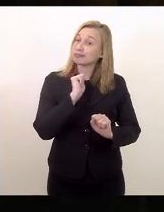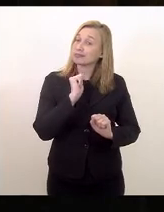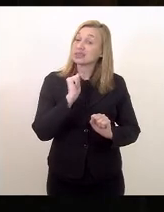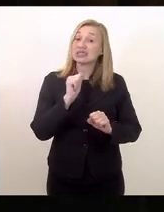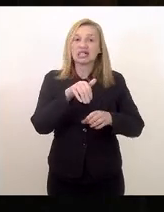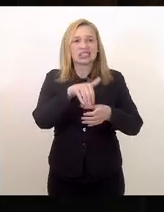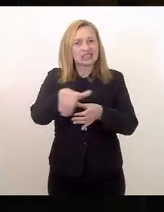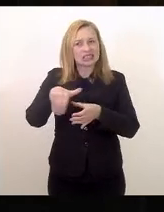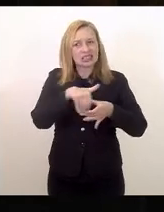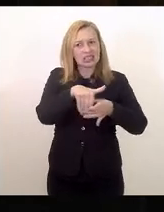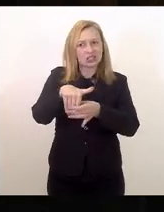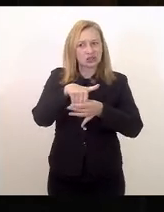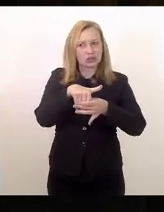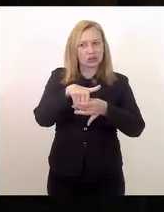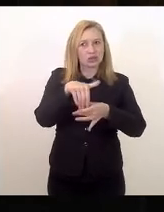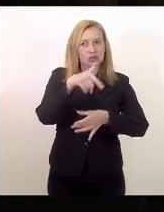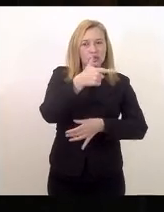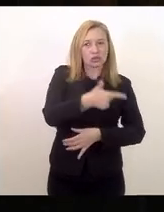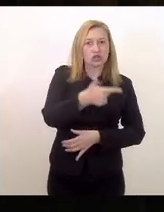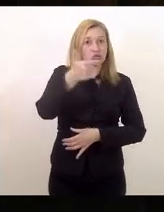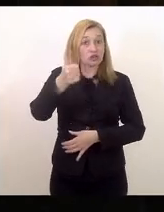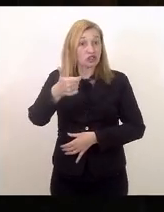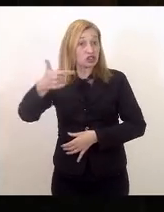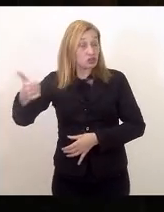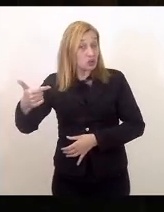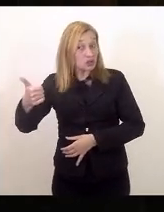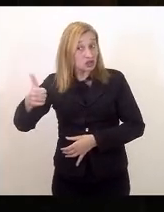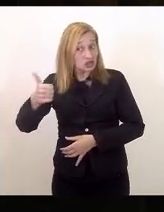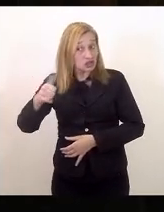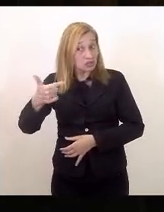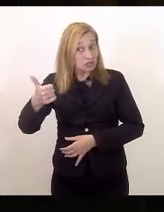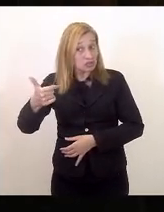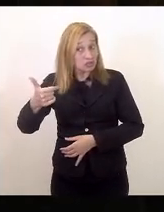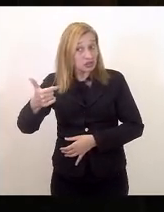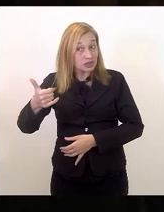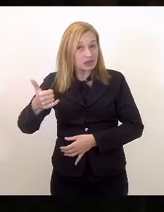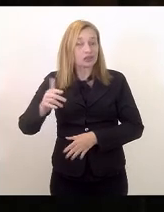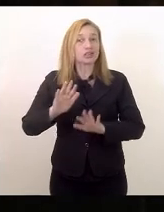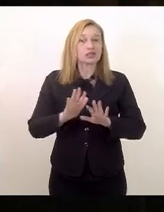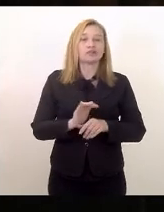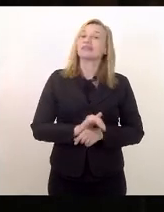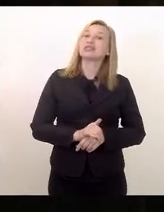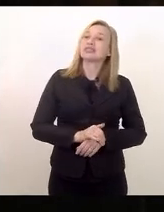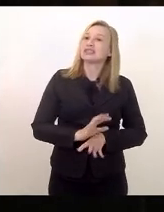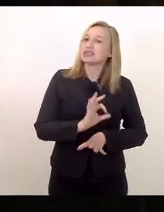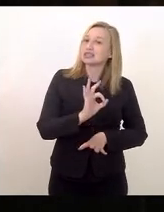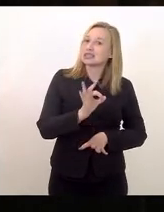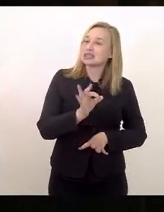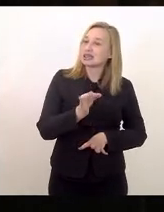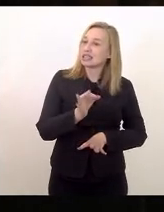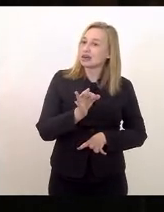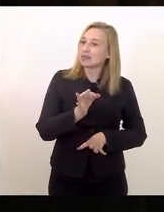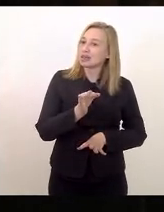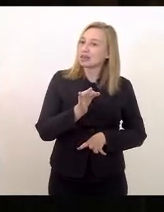eleições de 2022 foram devidamente antecipadas.